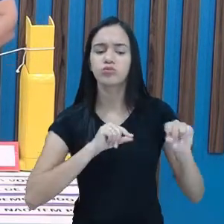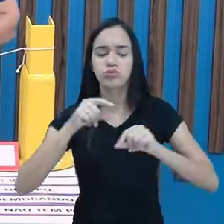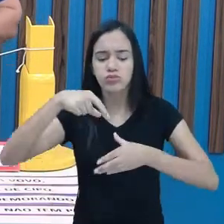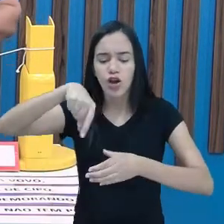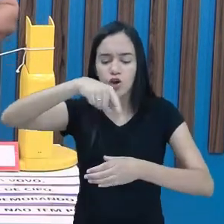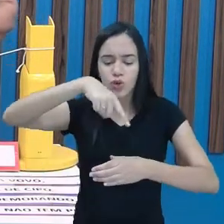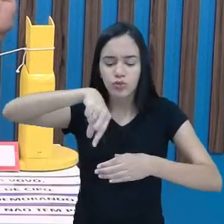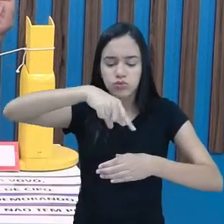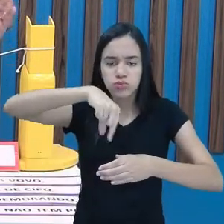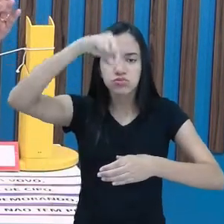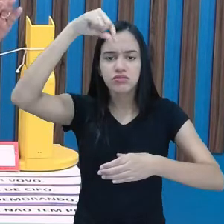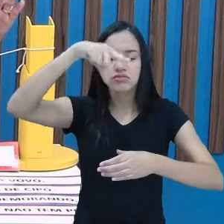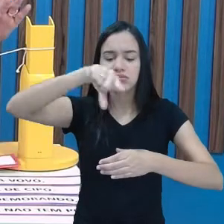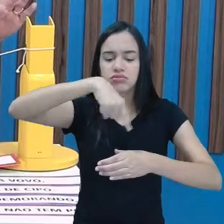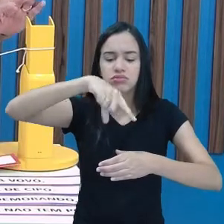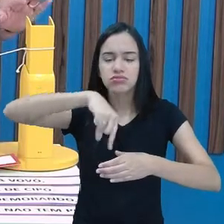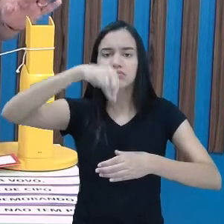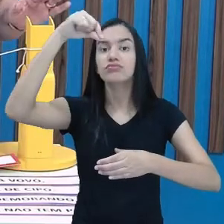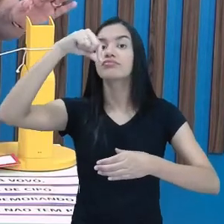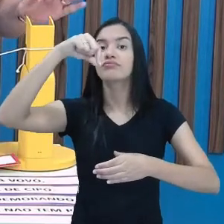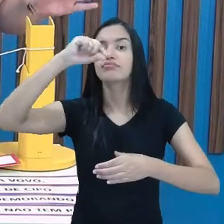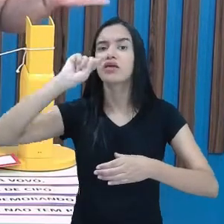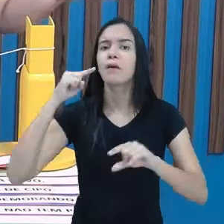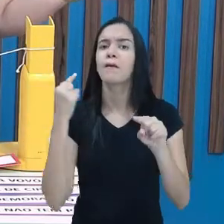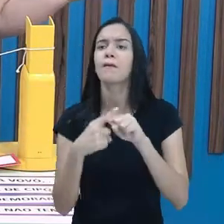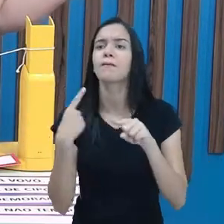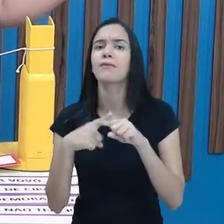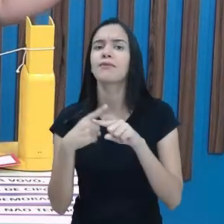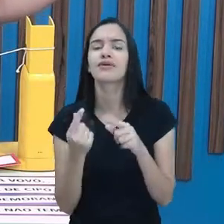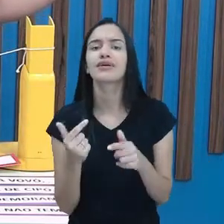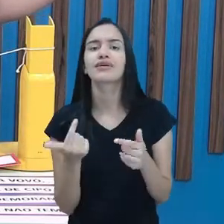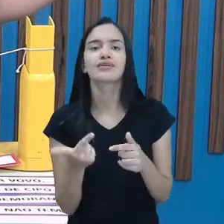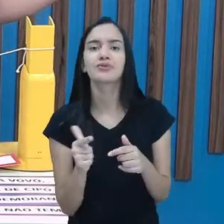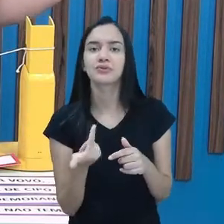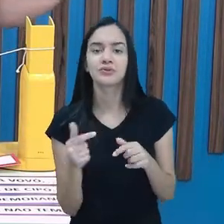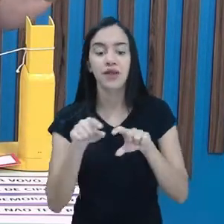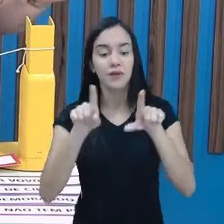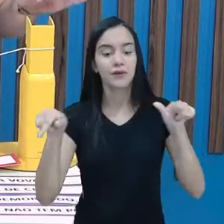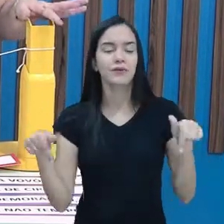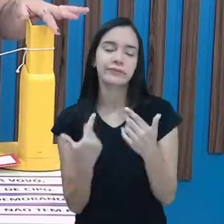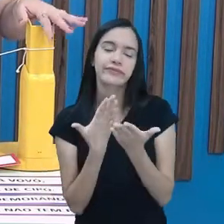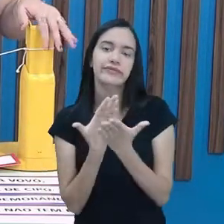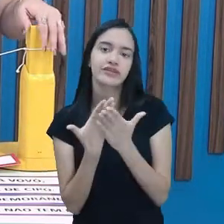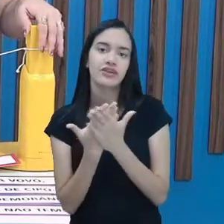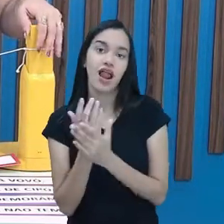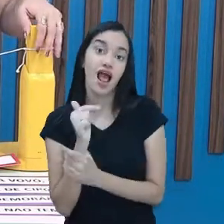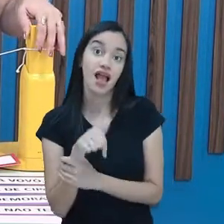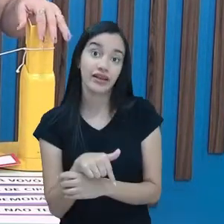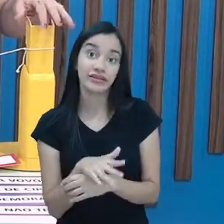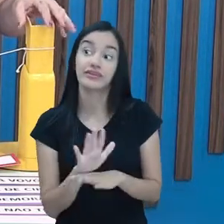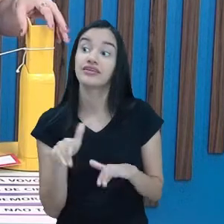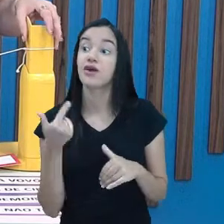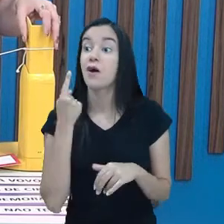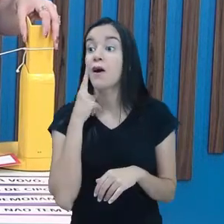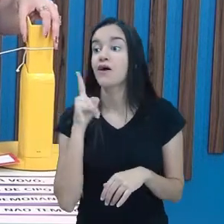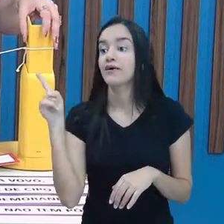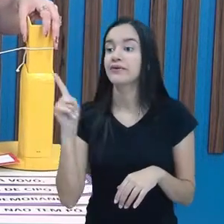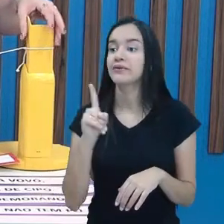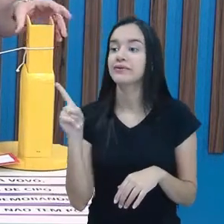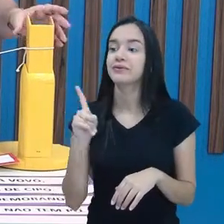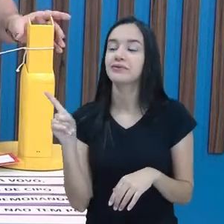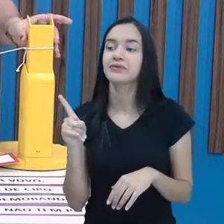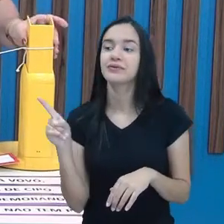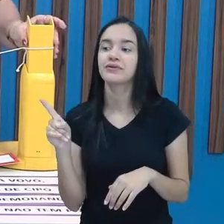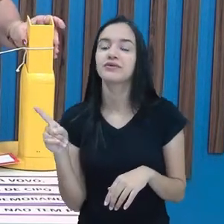vou puxar. Elas estão pequenininhas porque a gente não tem uma sala de aula aqui. Não é, professora Josi? Isso mesmo. Aí eu peguei, ó, o negocinho